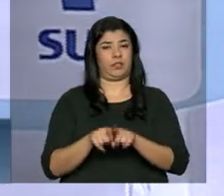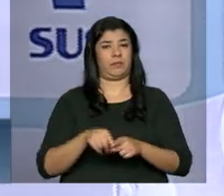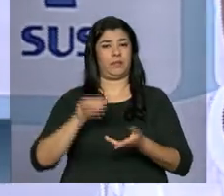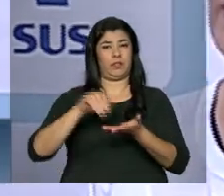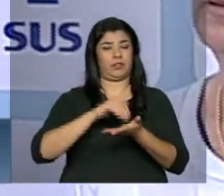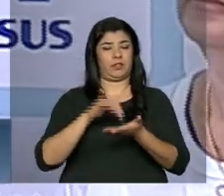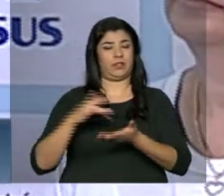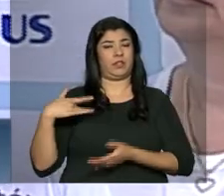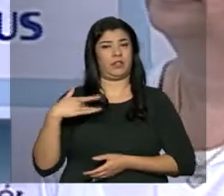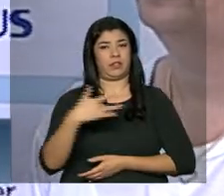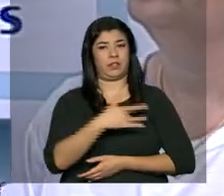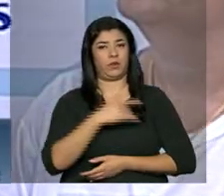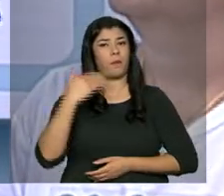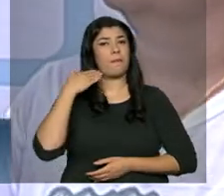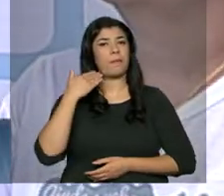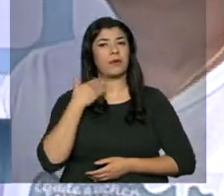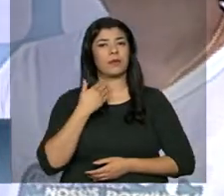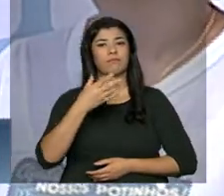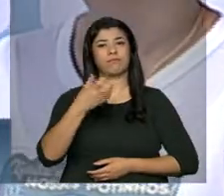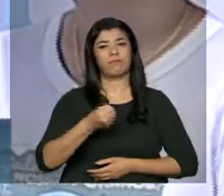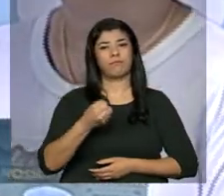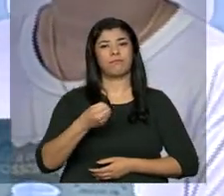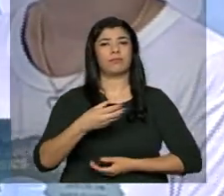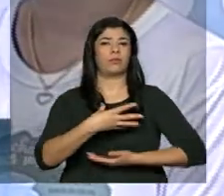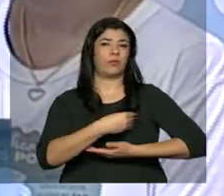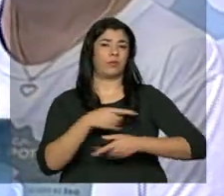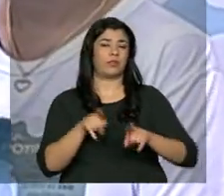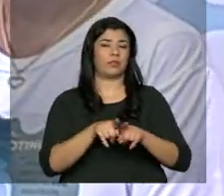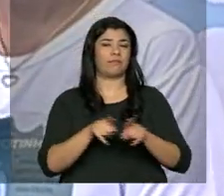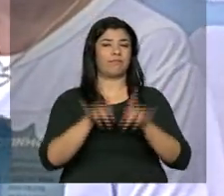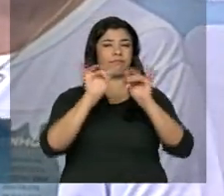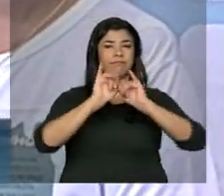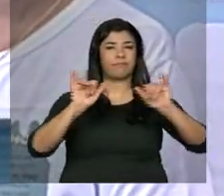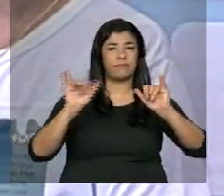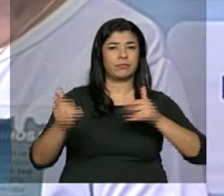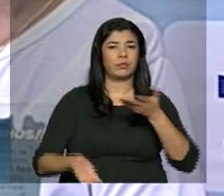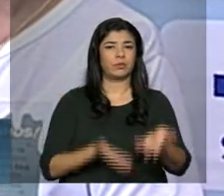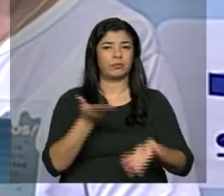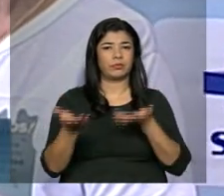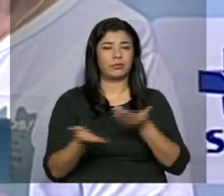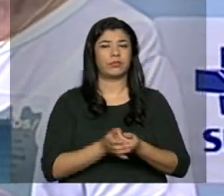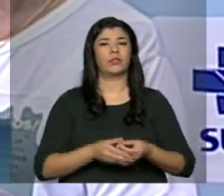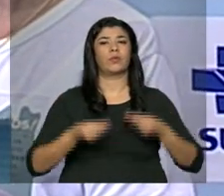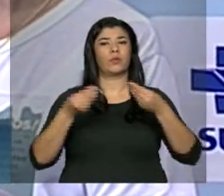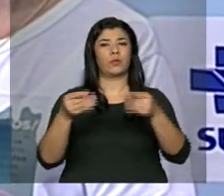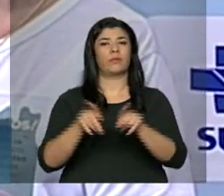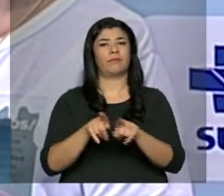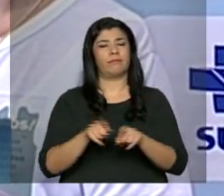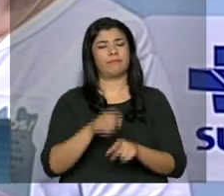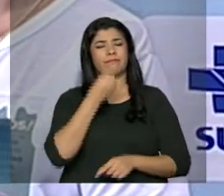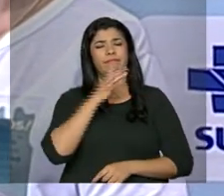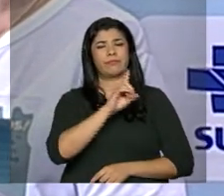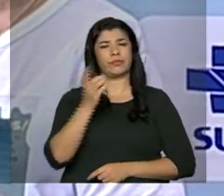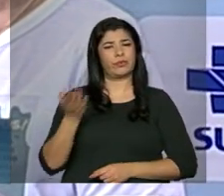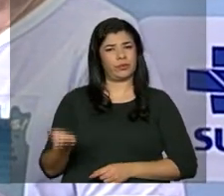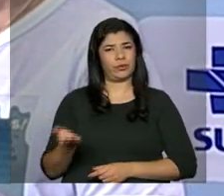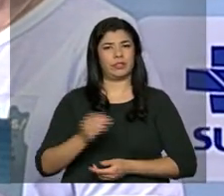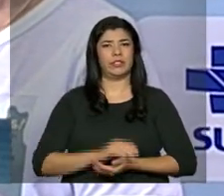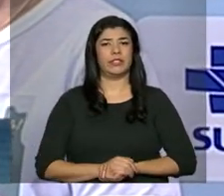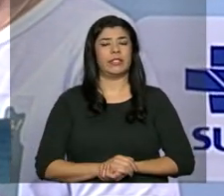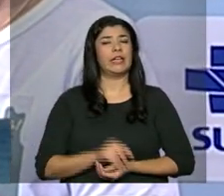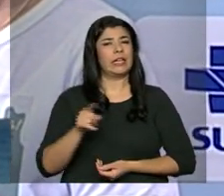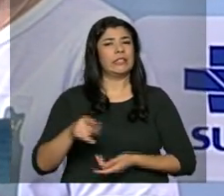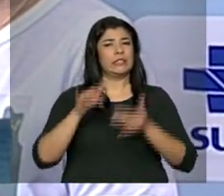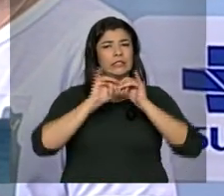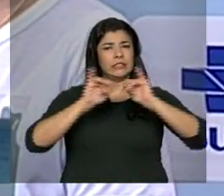Distrito Federal, que conta para a gente a importância dessa campanha para estimular a doação de leite materno. Bom dia, doutora! Essa campanha